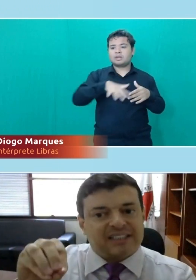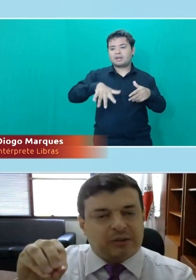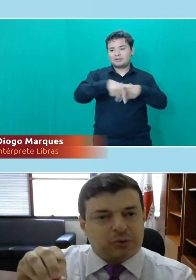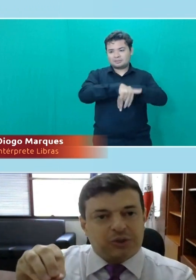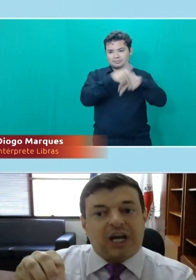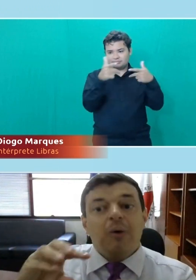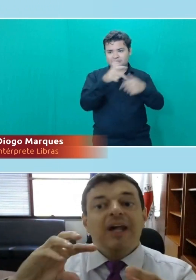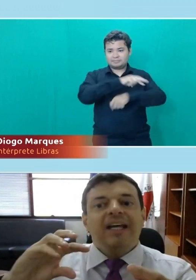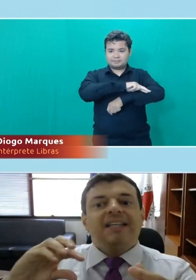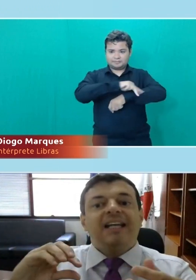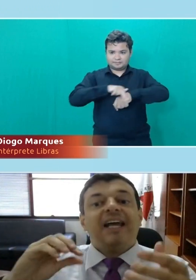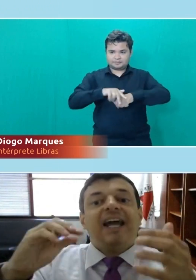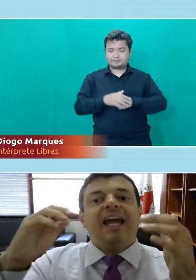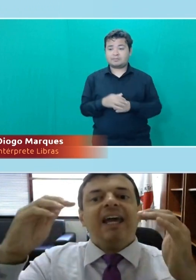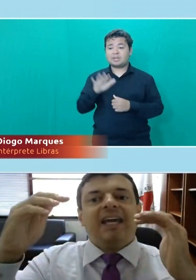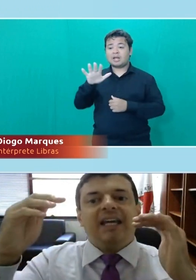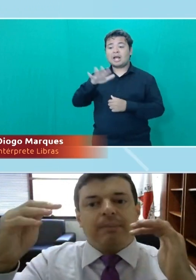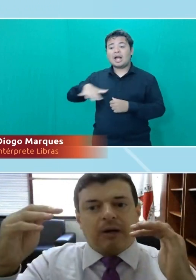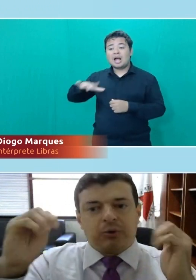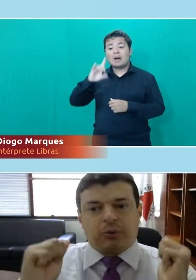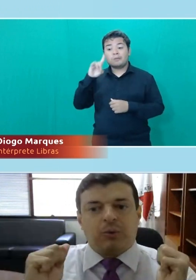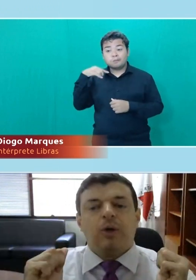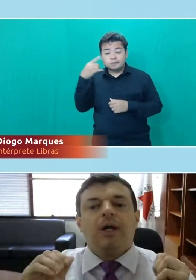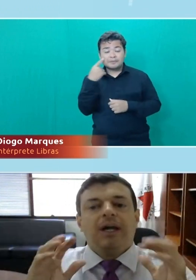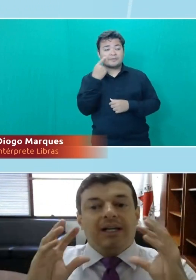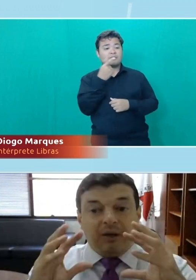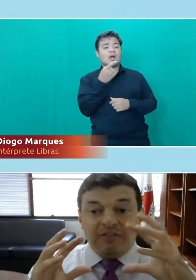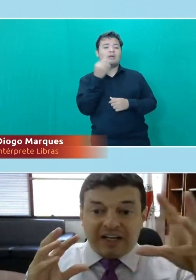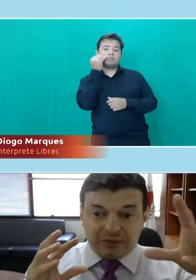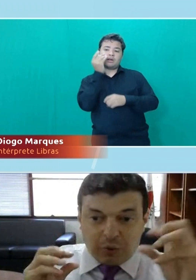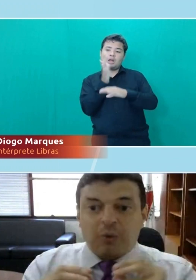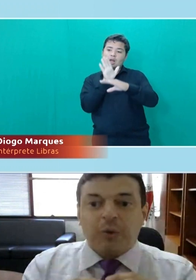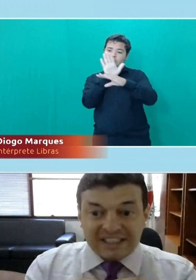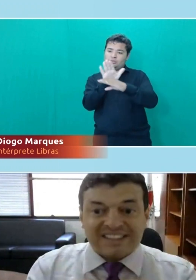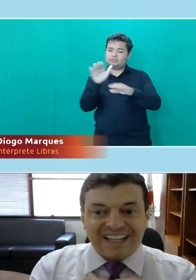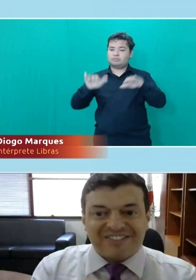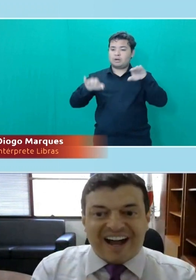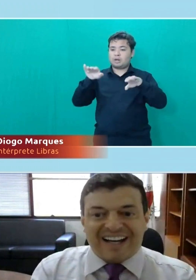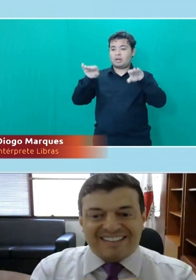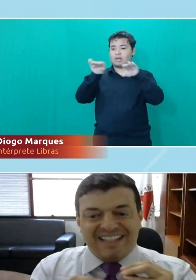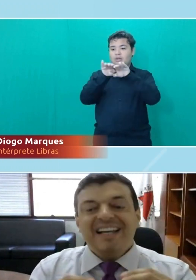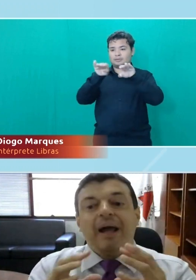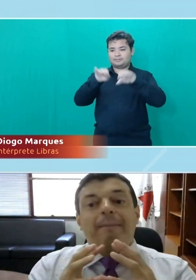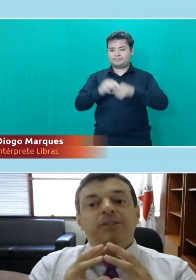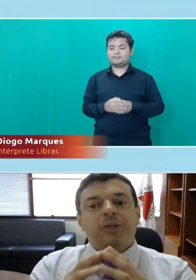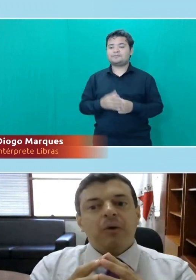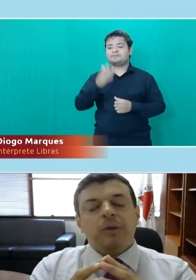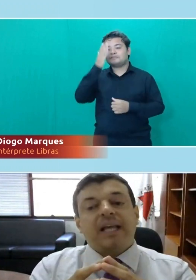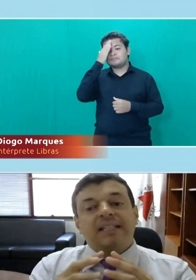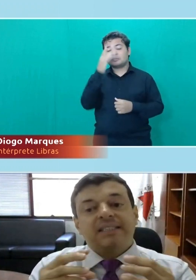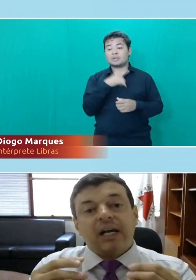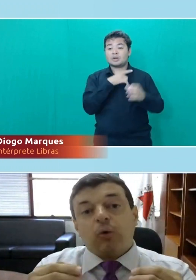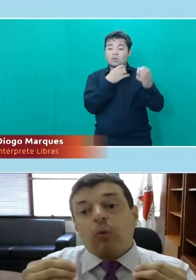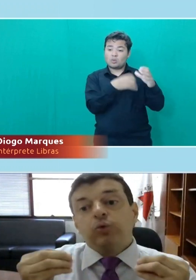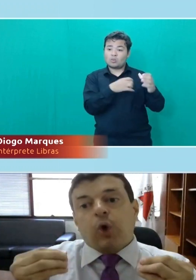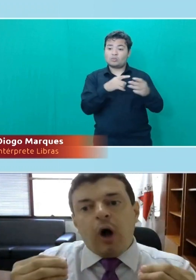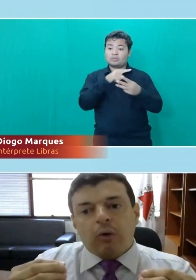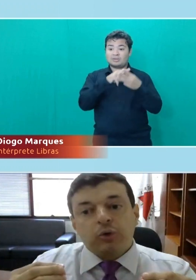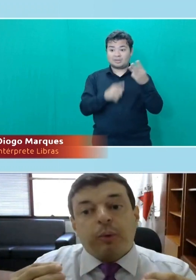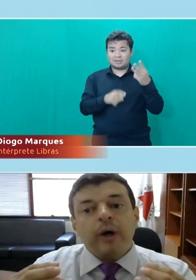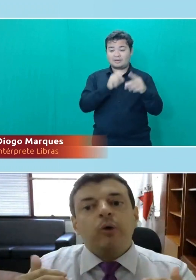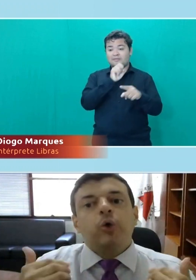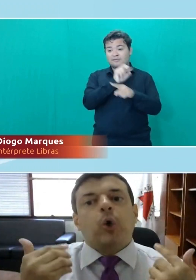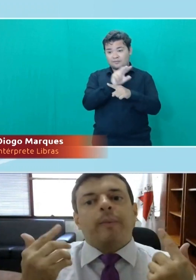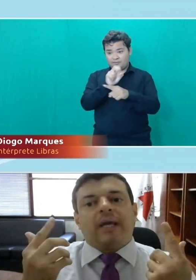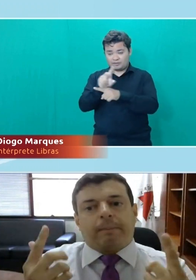diferenciação social e tenta reequilibrar o jogo. Então, ele fala do concurso das três vagas, né? Mas o que acontece? Os